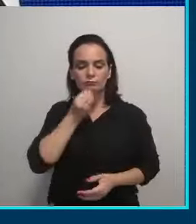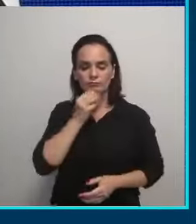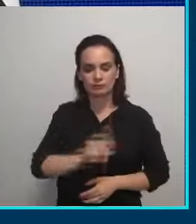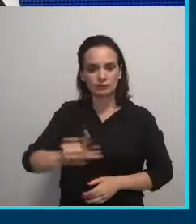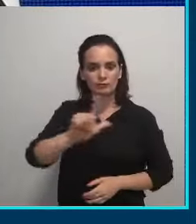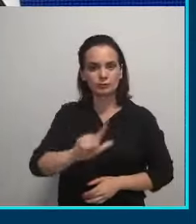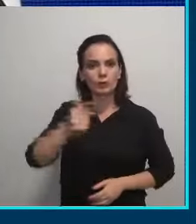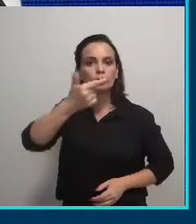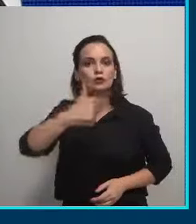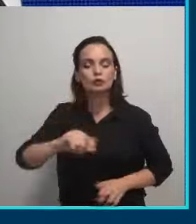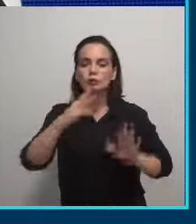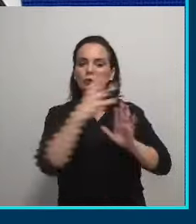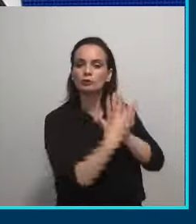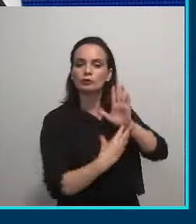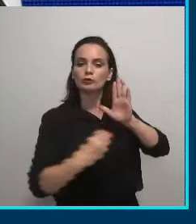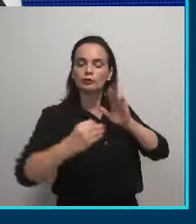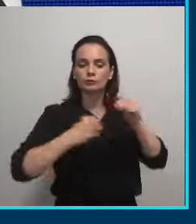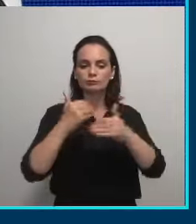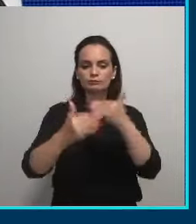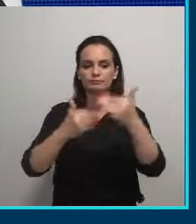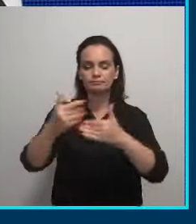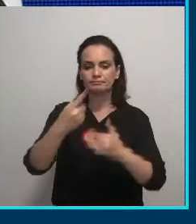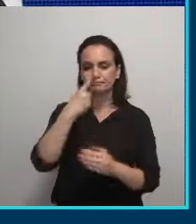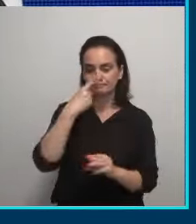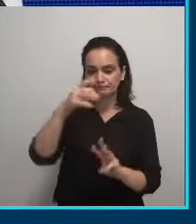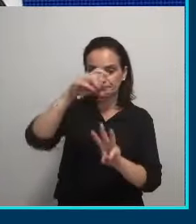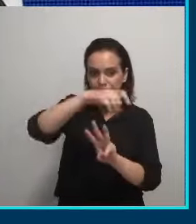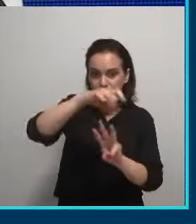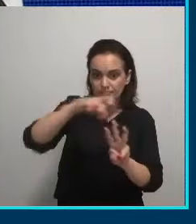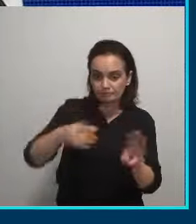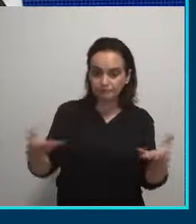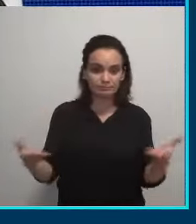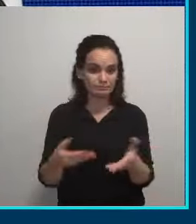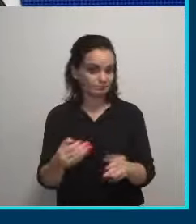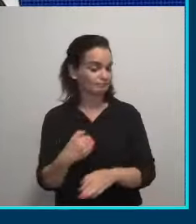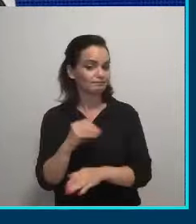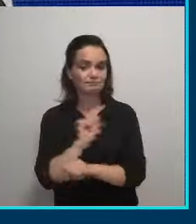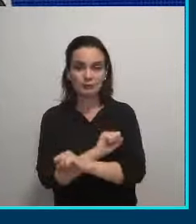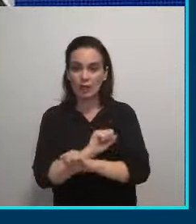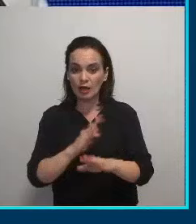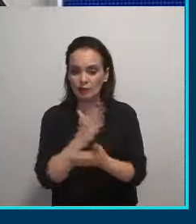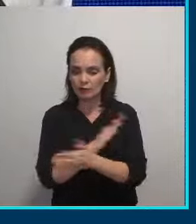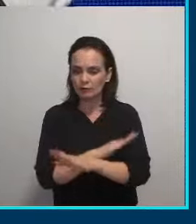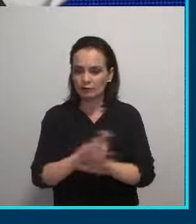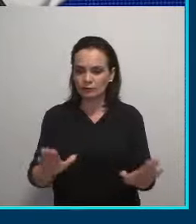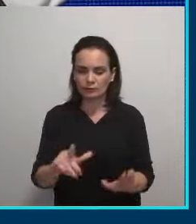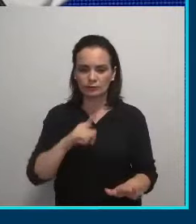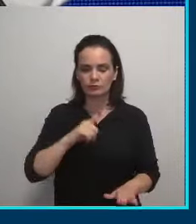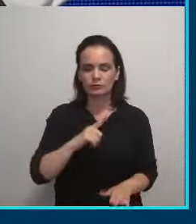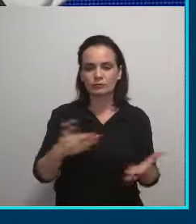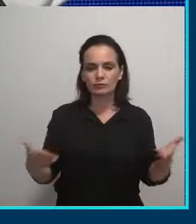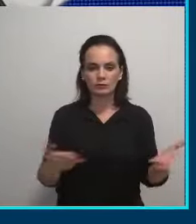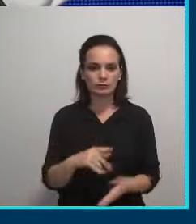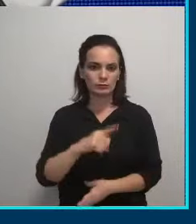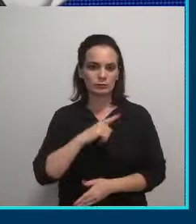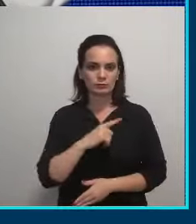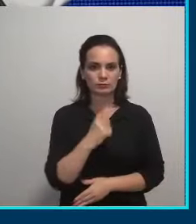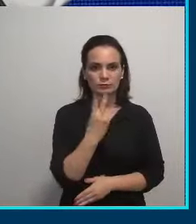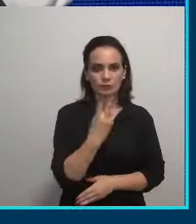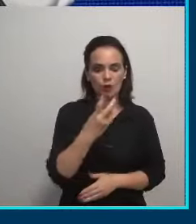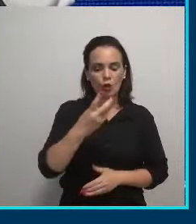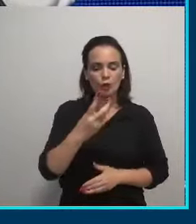novamente, ser modelo no processo de coleta seletiva. Hoje, isso não acontece mais. Hoje, a gente tem apenas dois